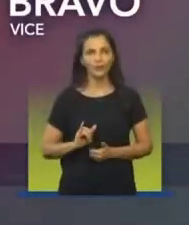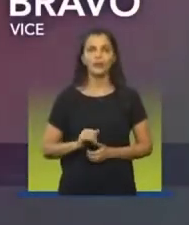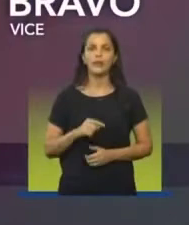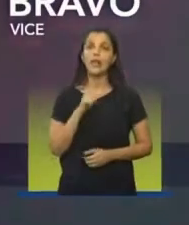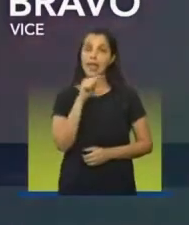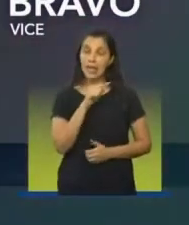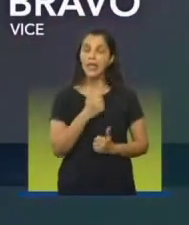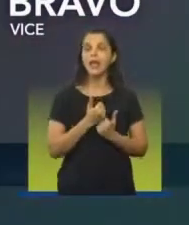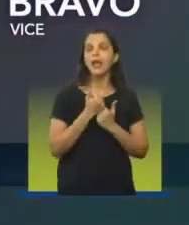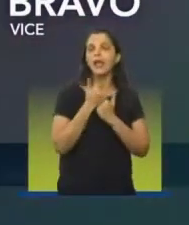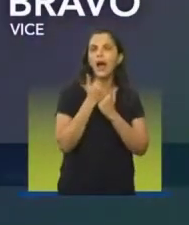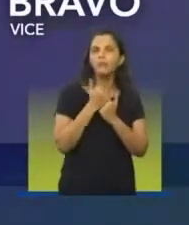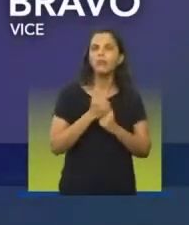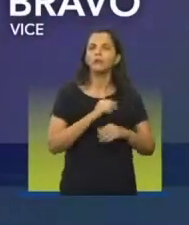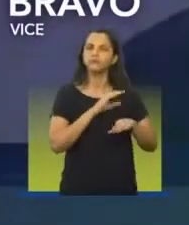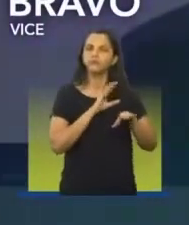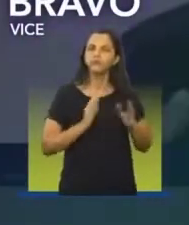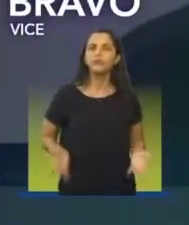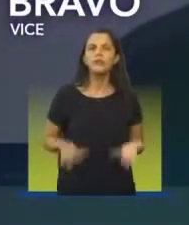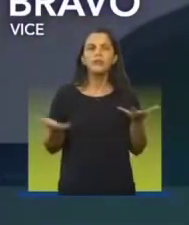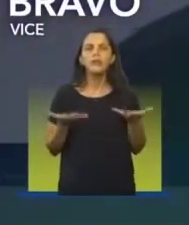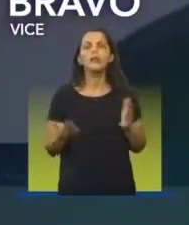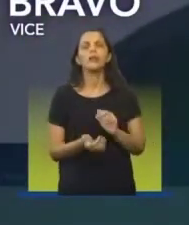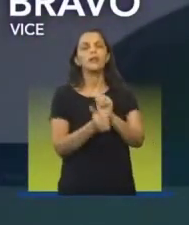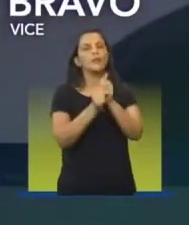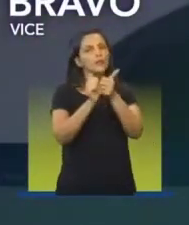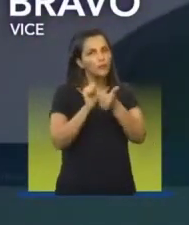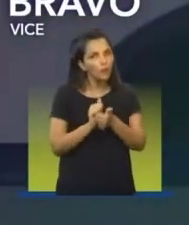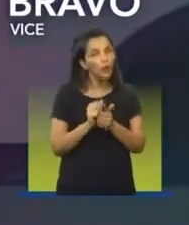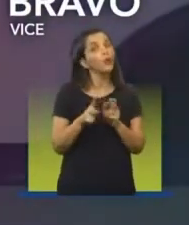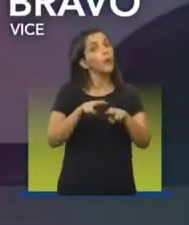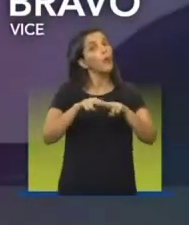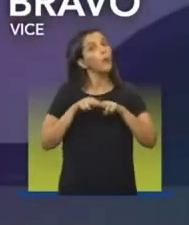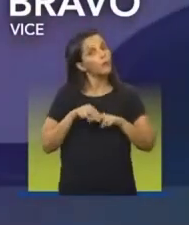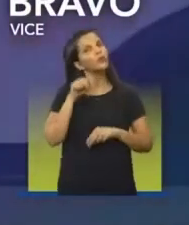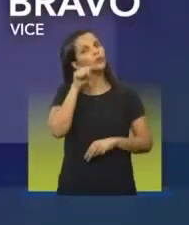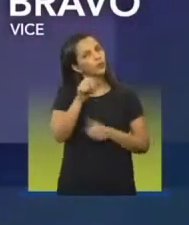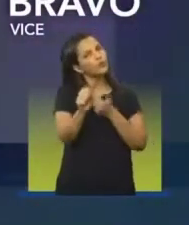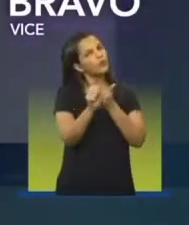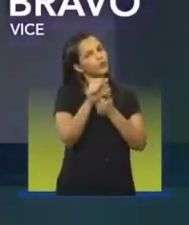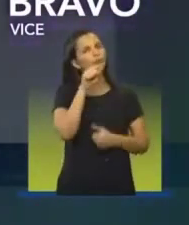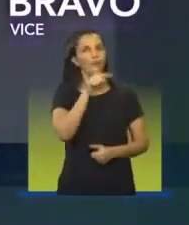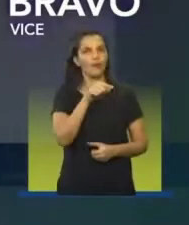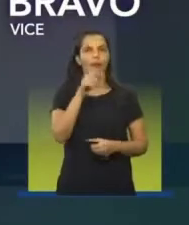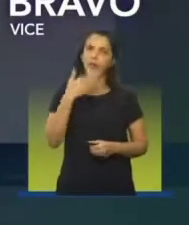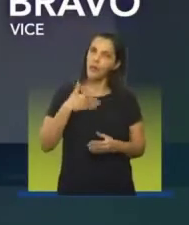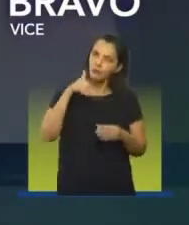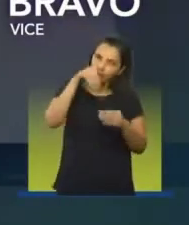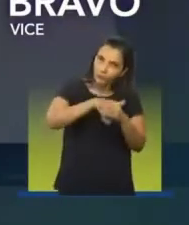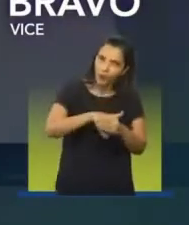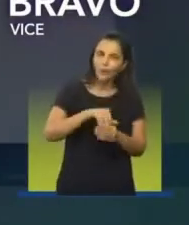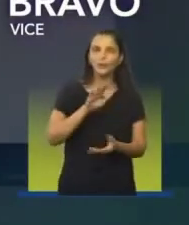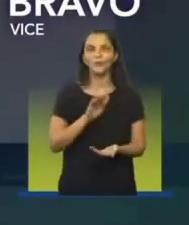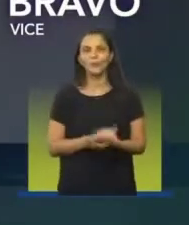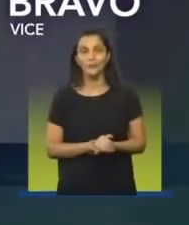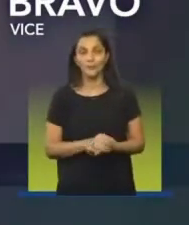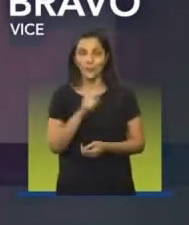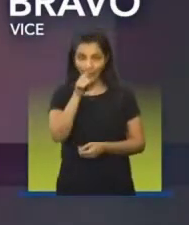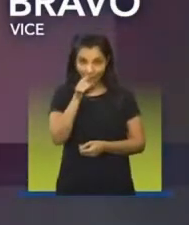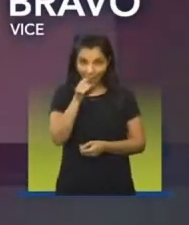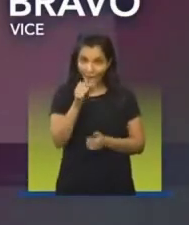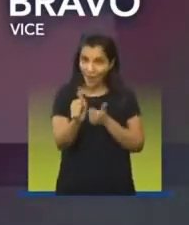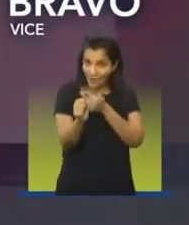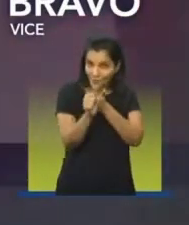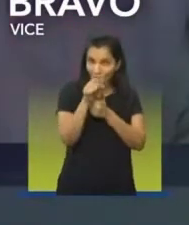apoia e incentiva muito o esporte. É por isso que eu estou com o meu xará, e eu conto com o seu voto. Rogério Santos, eu conto com você,